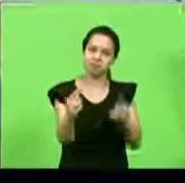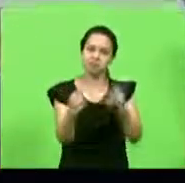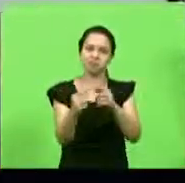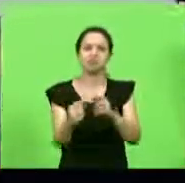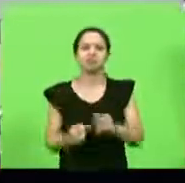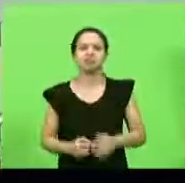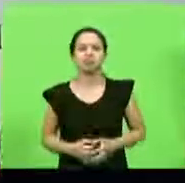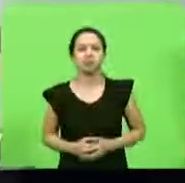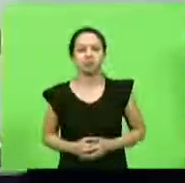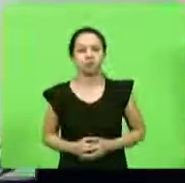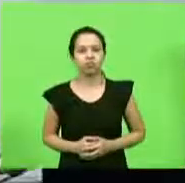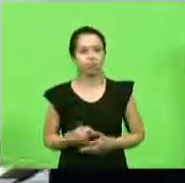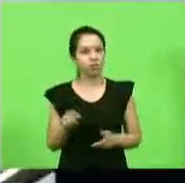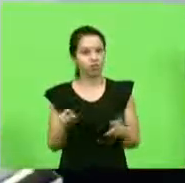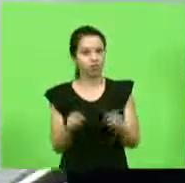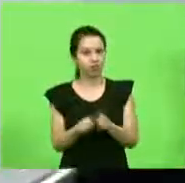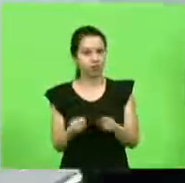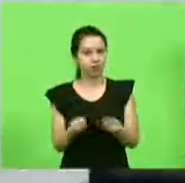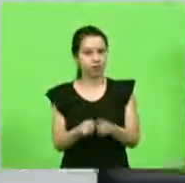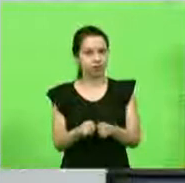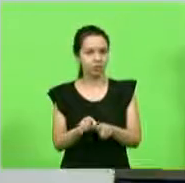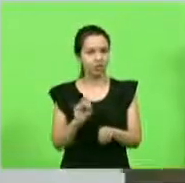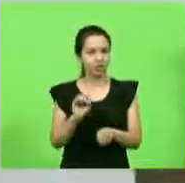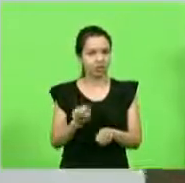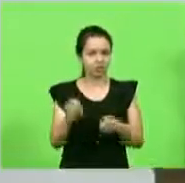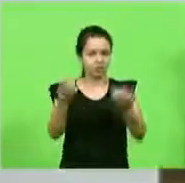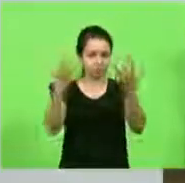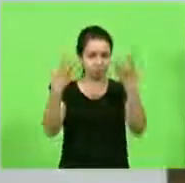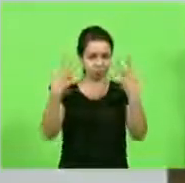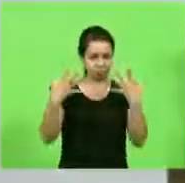E também, se for, me abençoa.